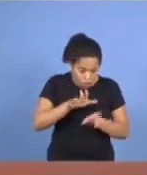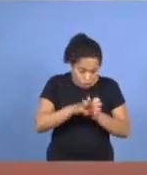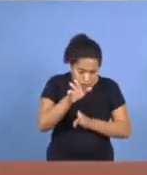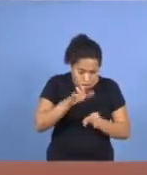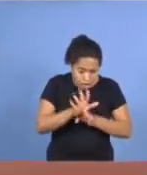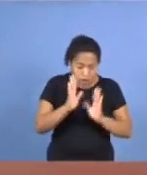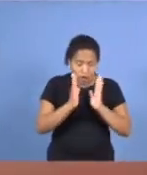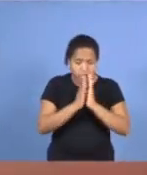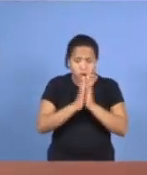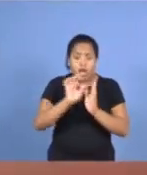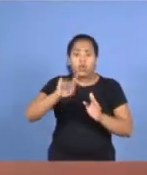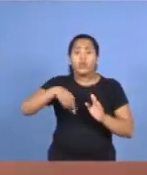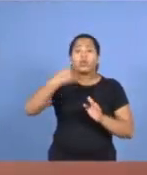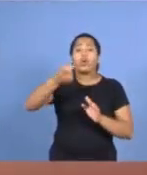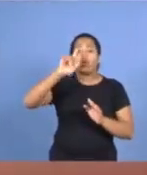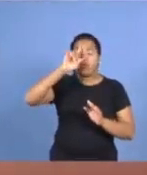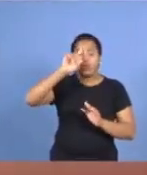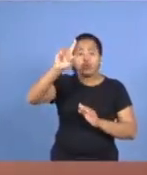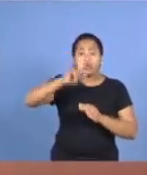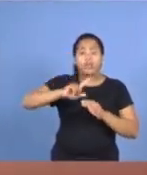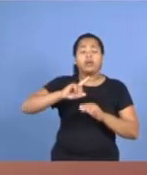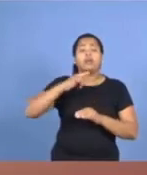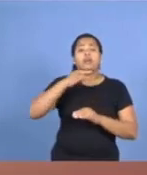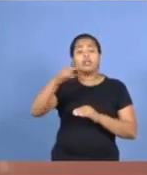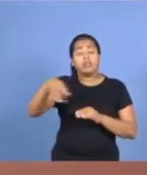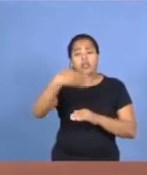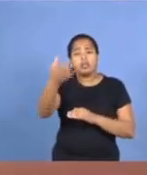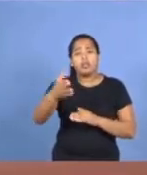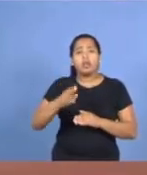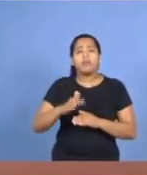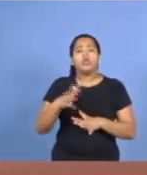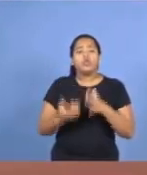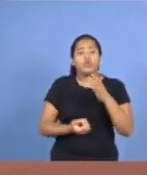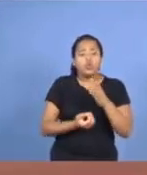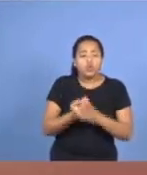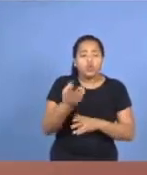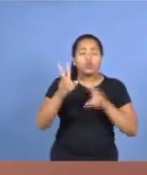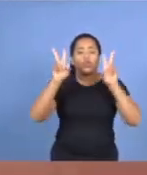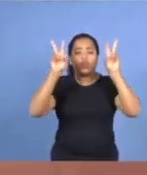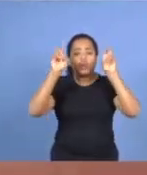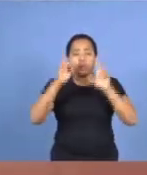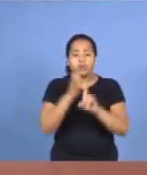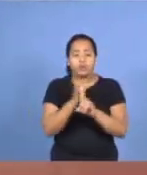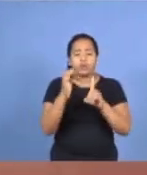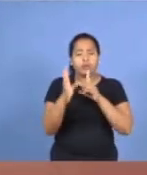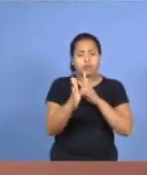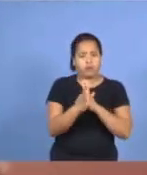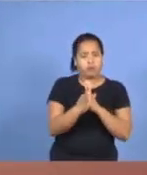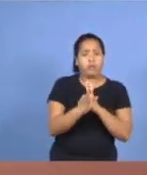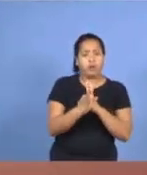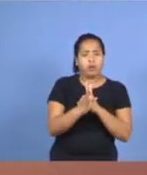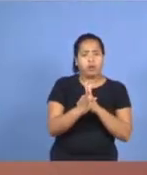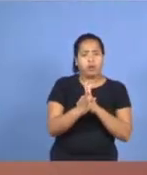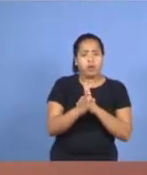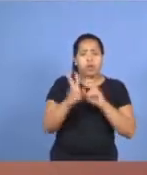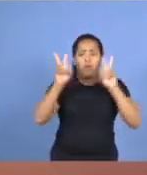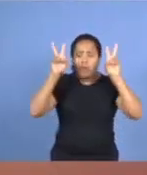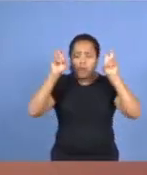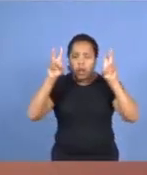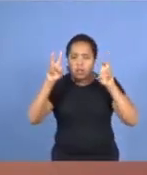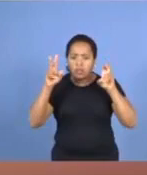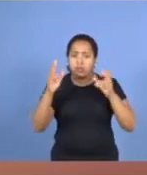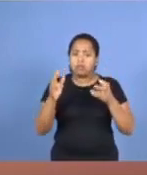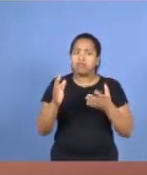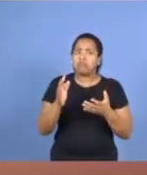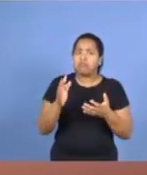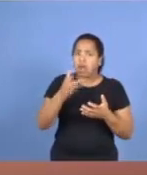outro dia, logo em seguida da semana, surgiu o assunto, na escola bíblica dominical, e o assunto, alguém falava, ou